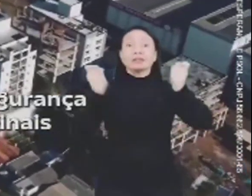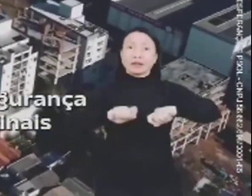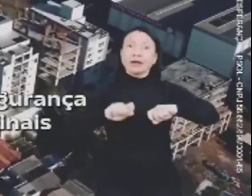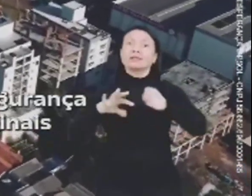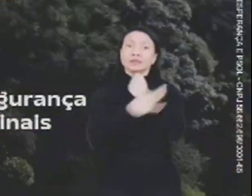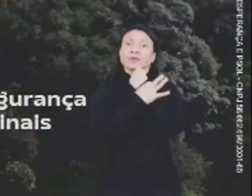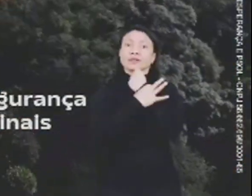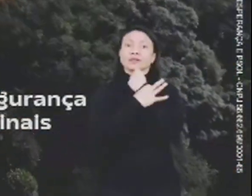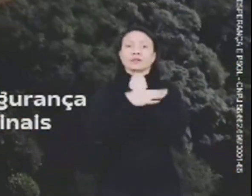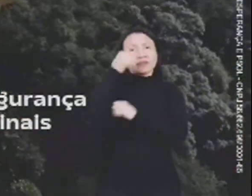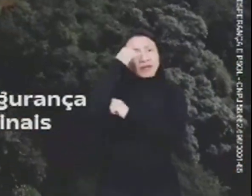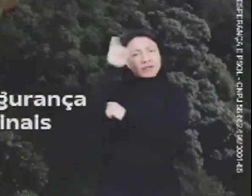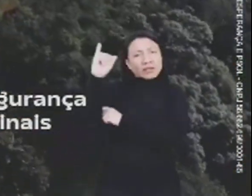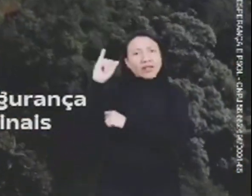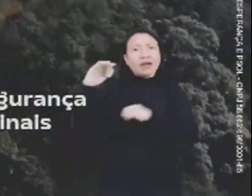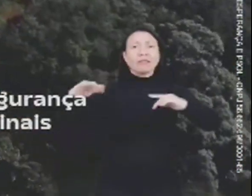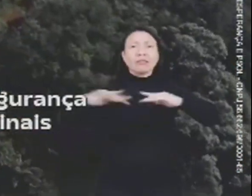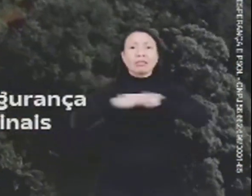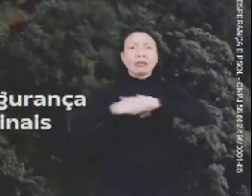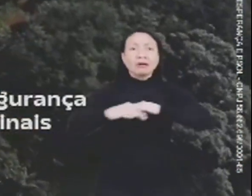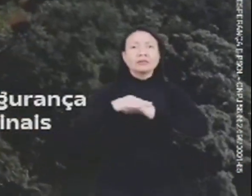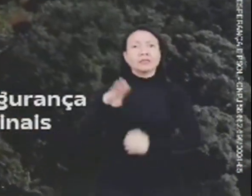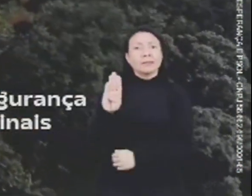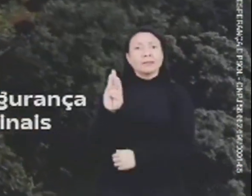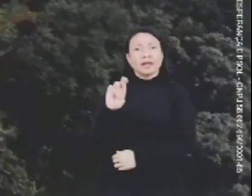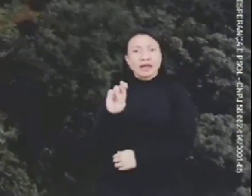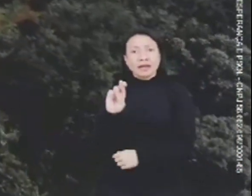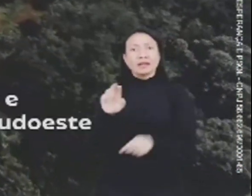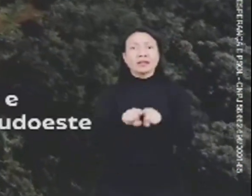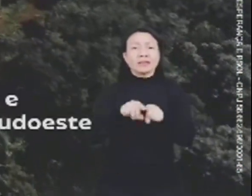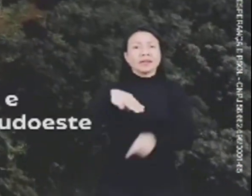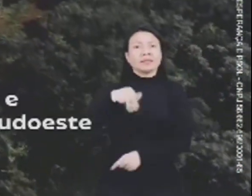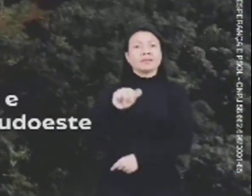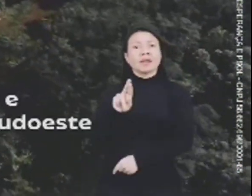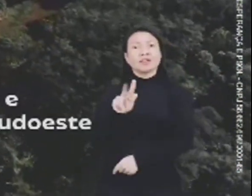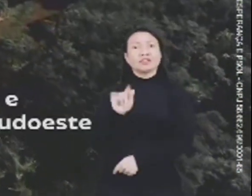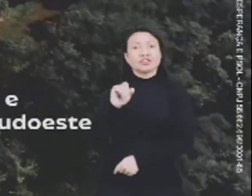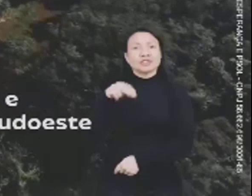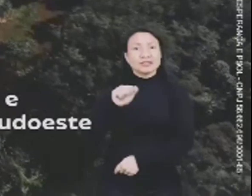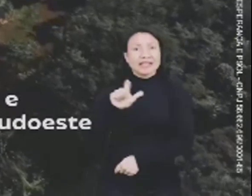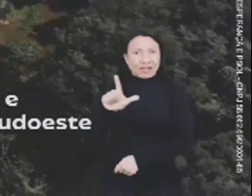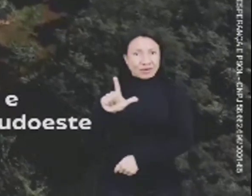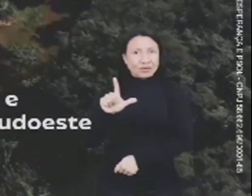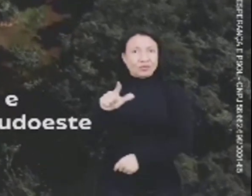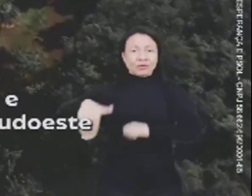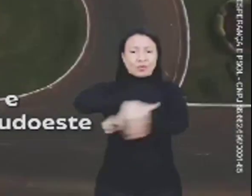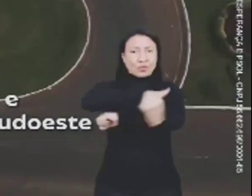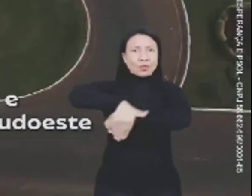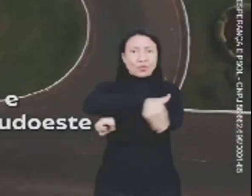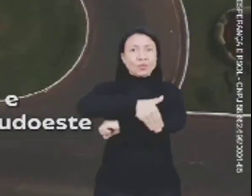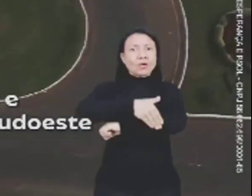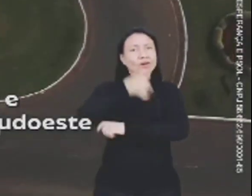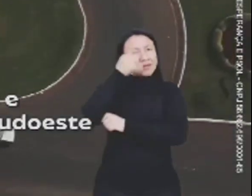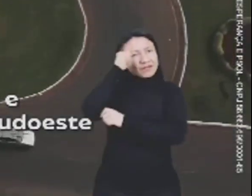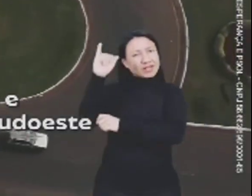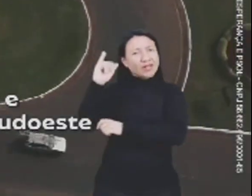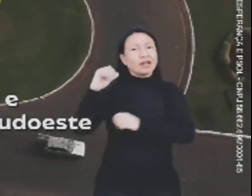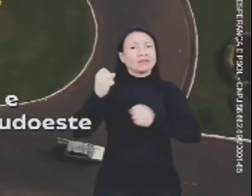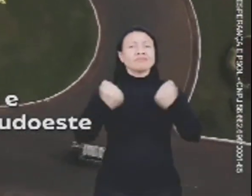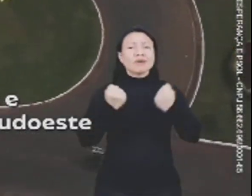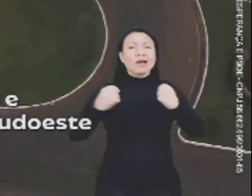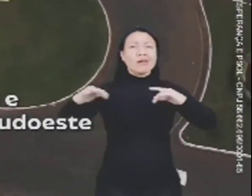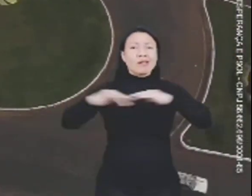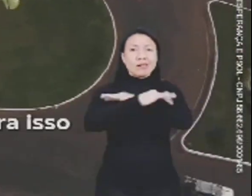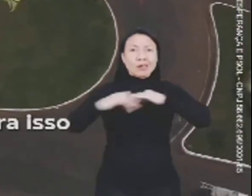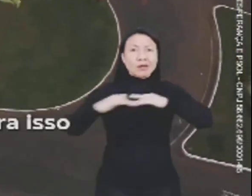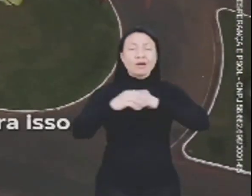segurança e não dispute nas BRs, nos marginais, o espaço com os automóveis. E para sermos realmente o polo